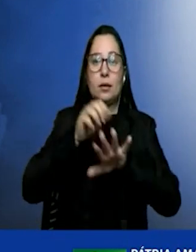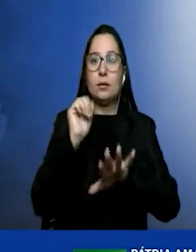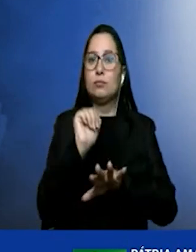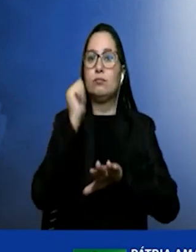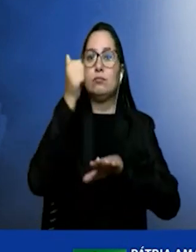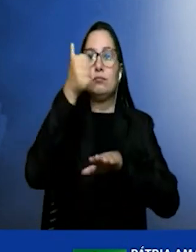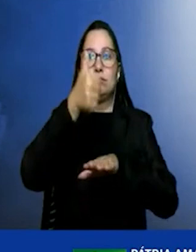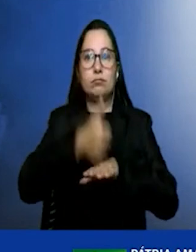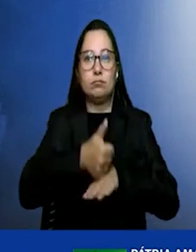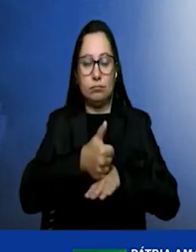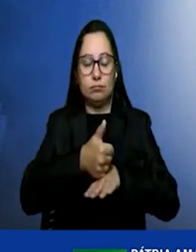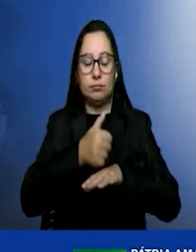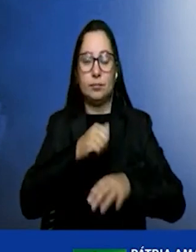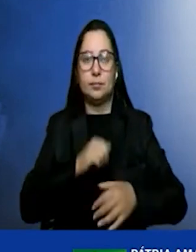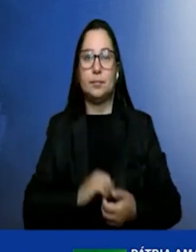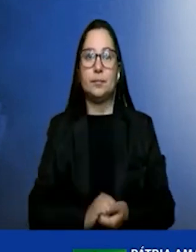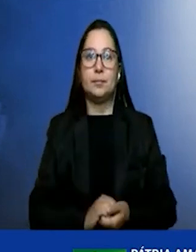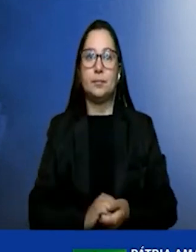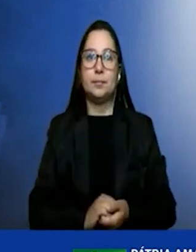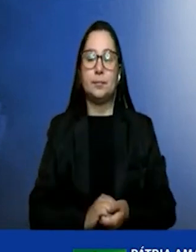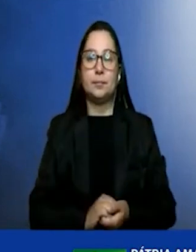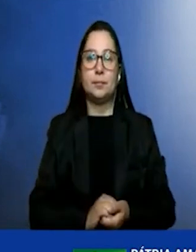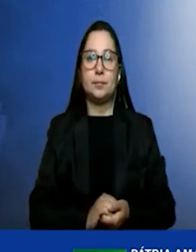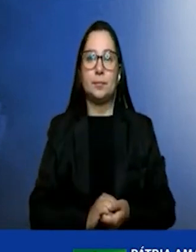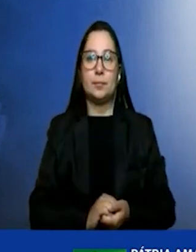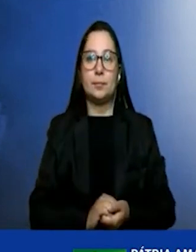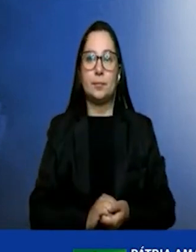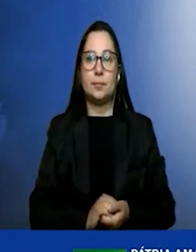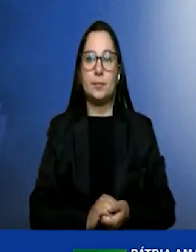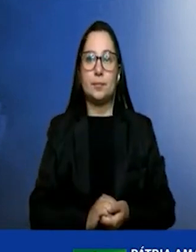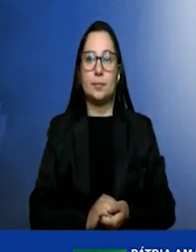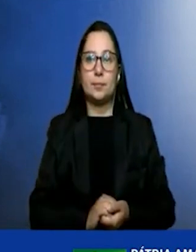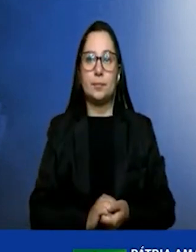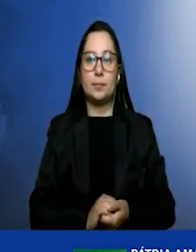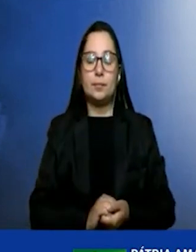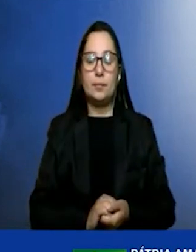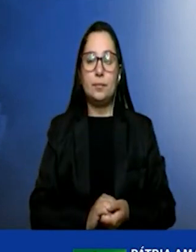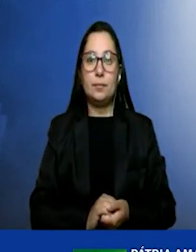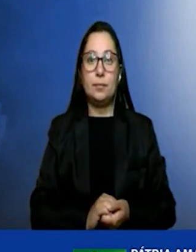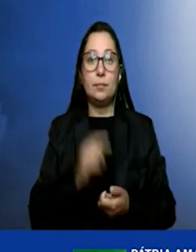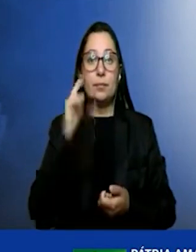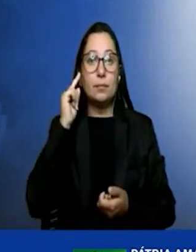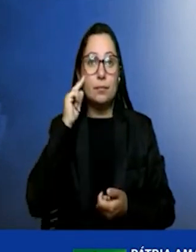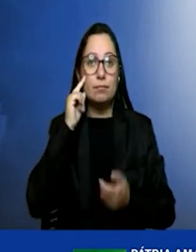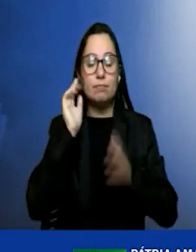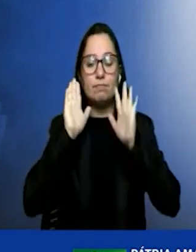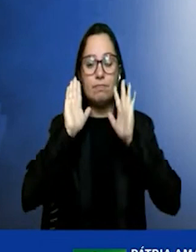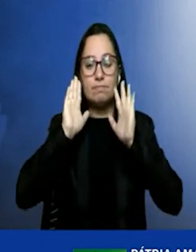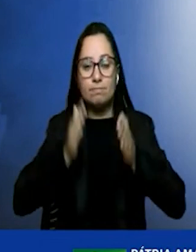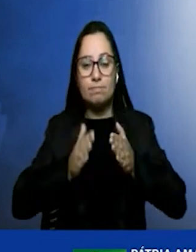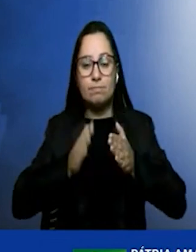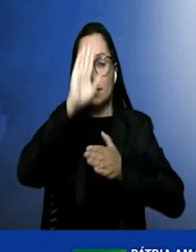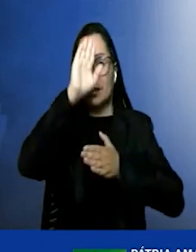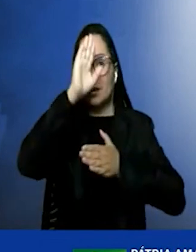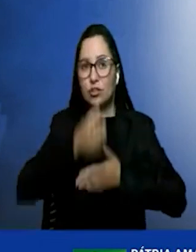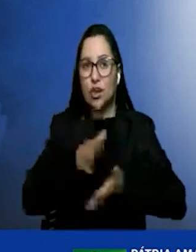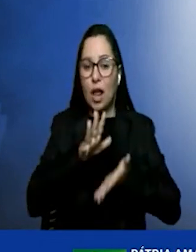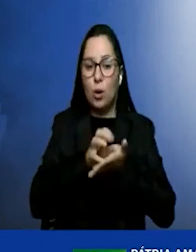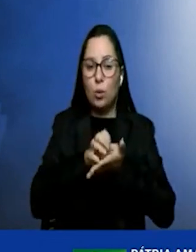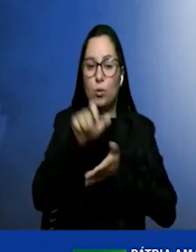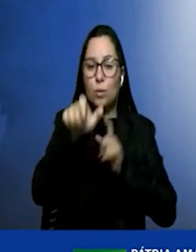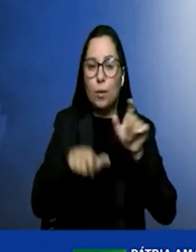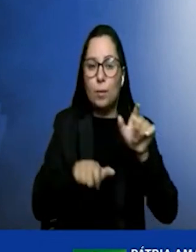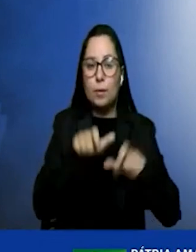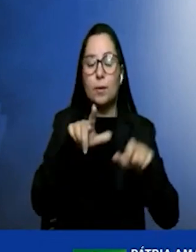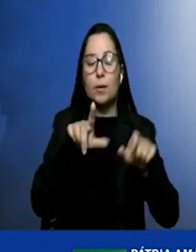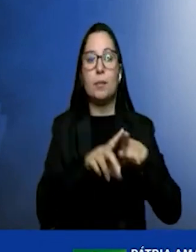calefação também. Estamos falando de aplicações diretas no consumo dos cidadãos e suas